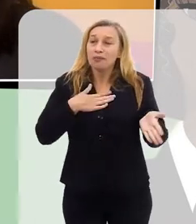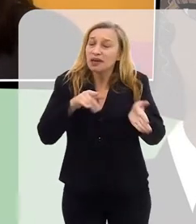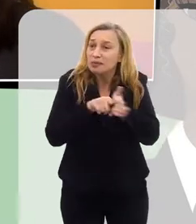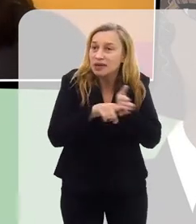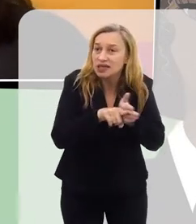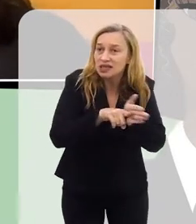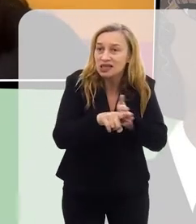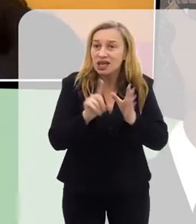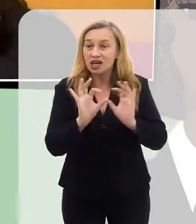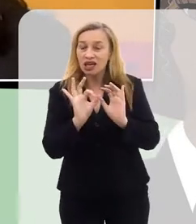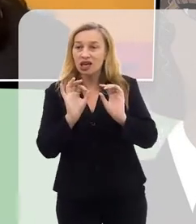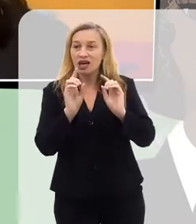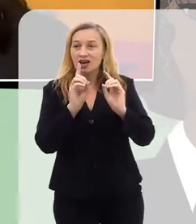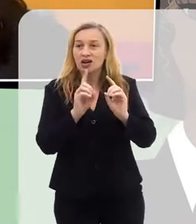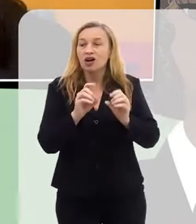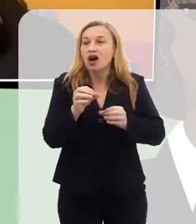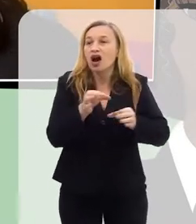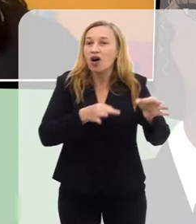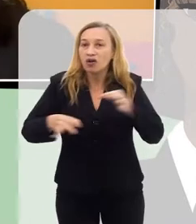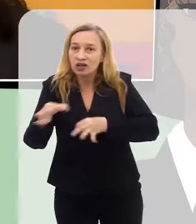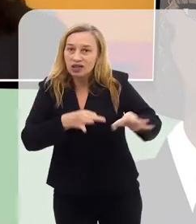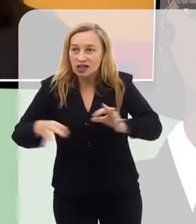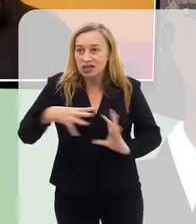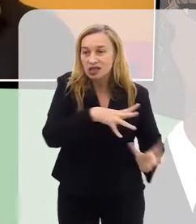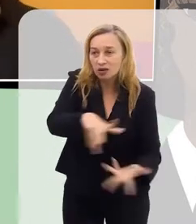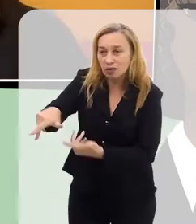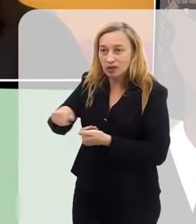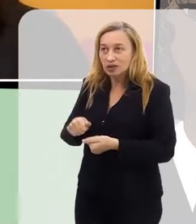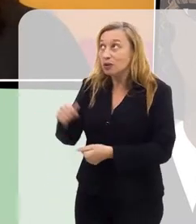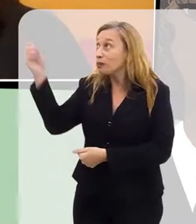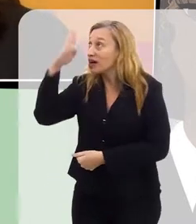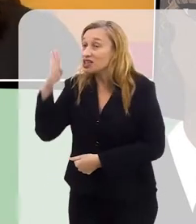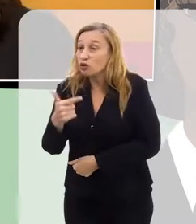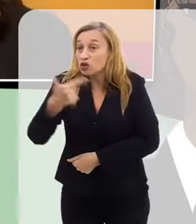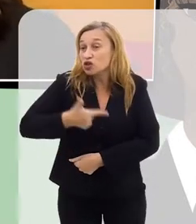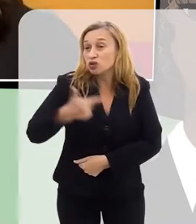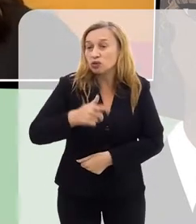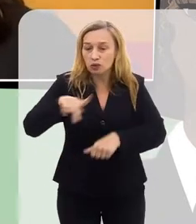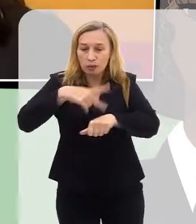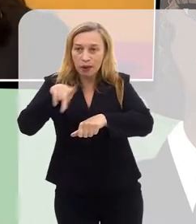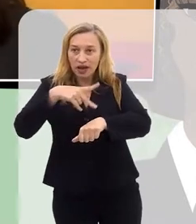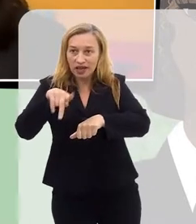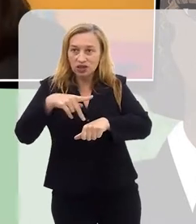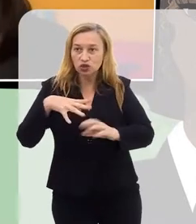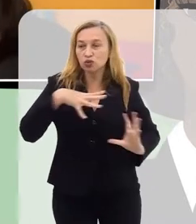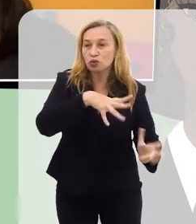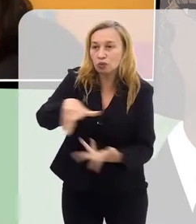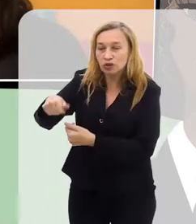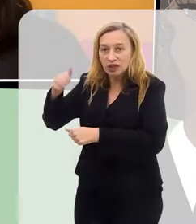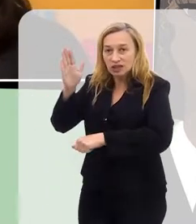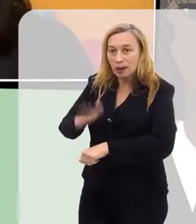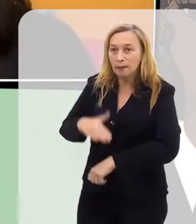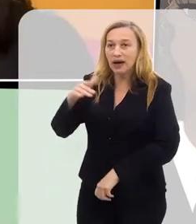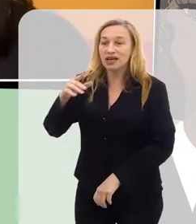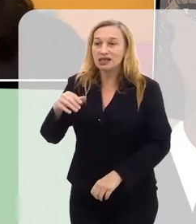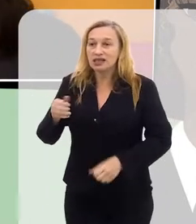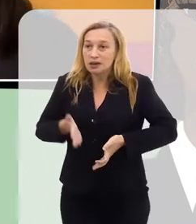a Organização Mundial, o Brasil é o segundo país no mundo que tem mais partos cesábeis.